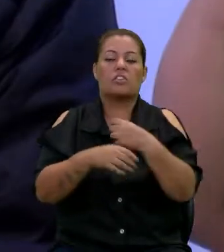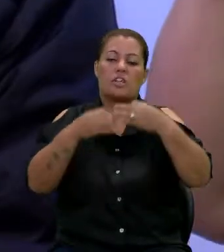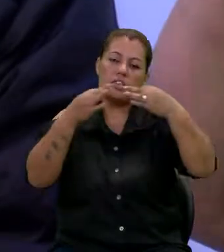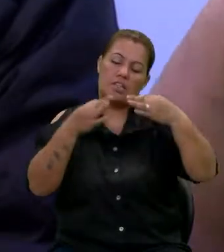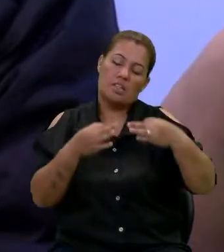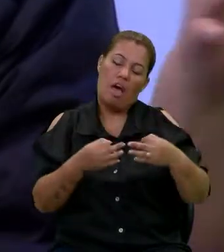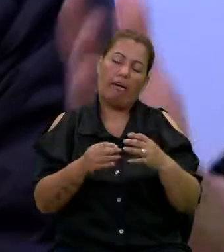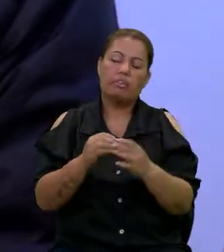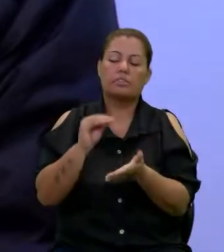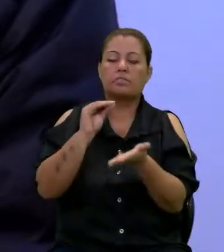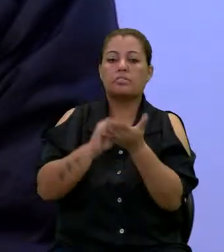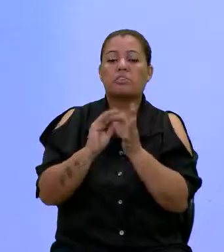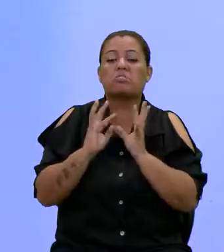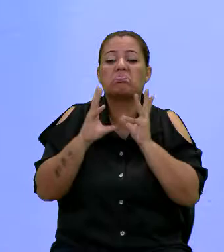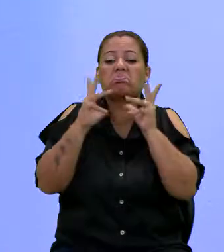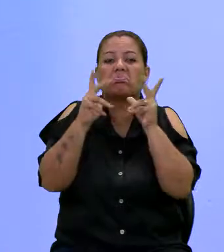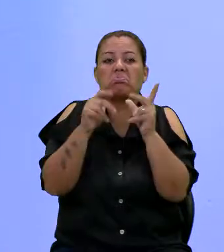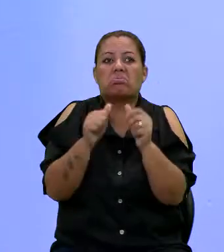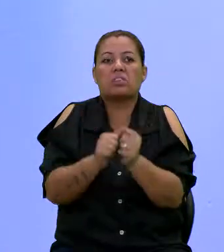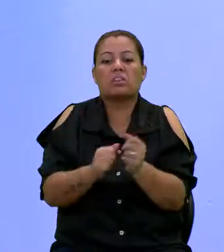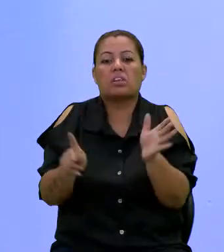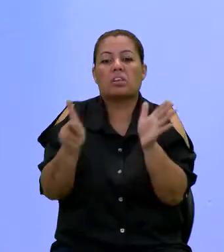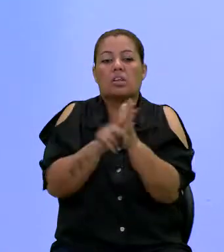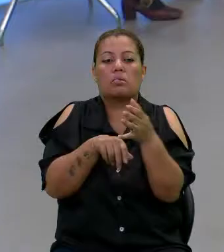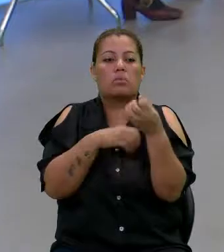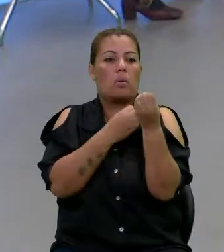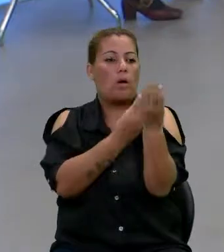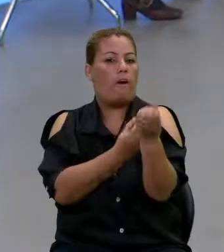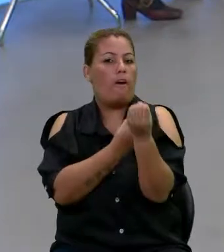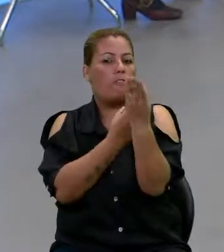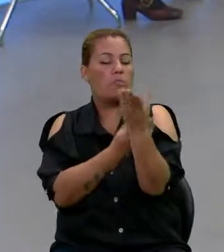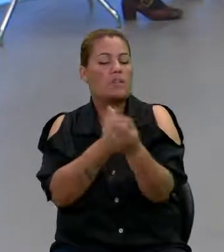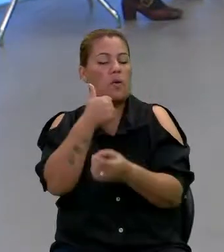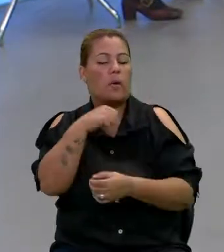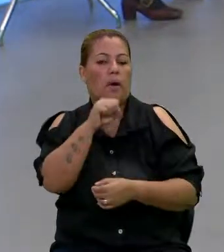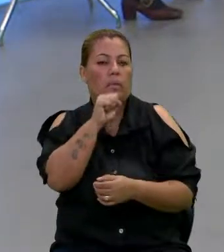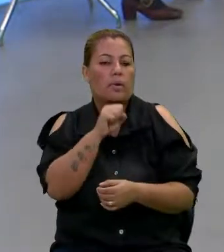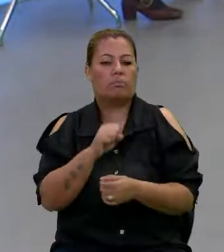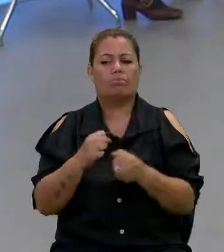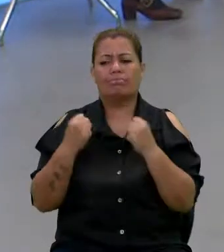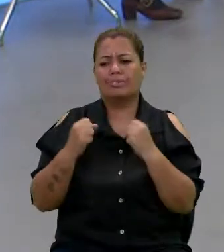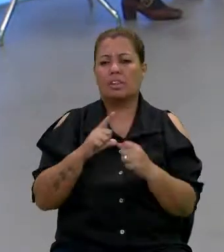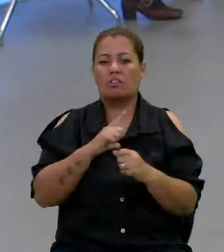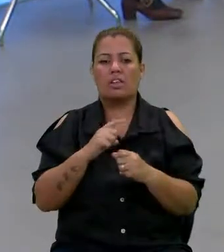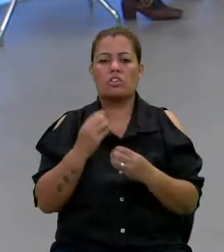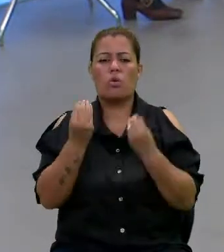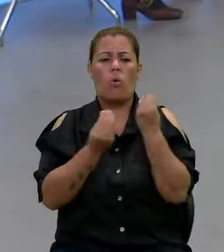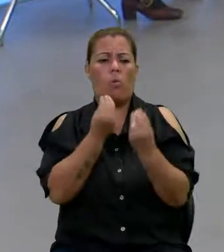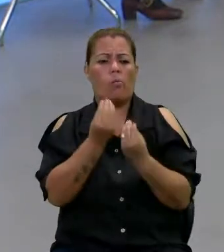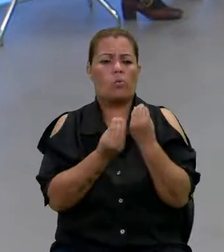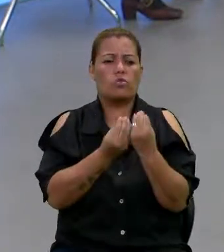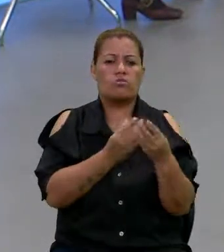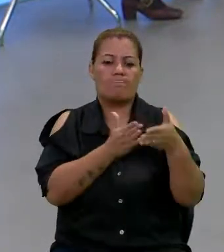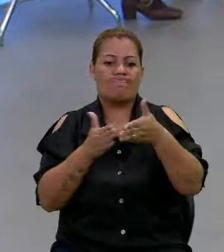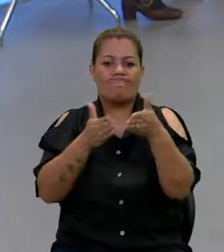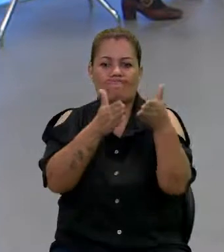falta de tudo. Até da própria informação que a mãe poderia ter. De onde buscar caminhos.